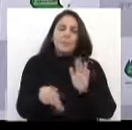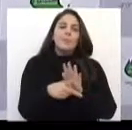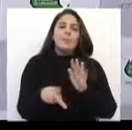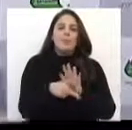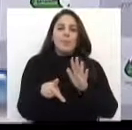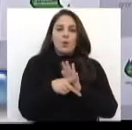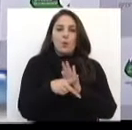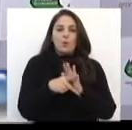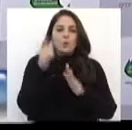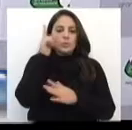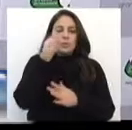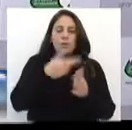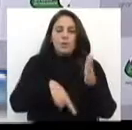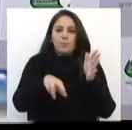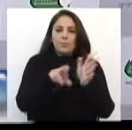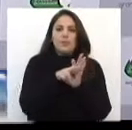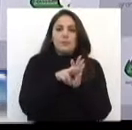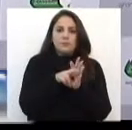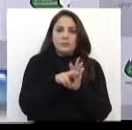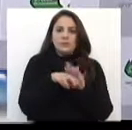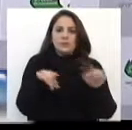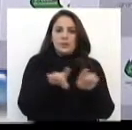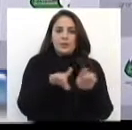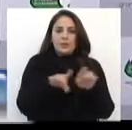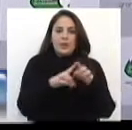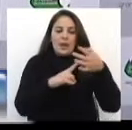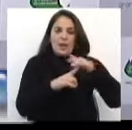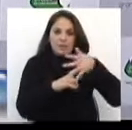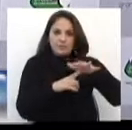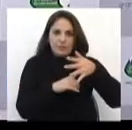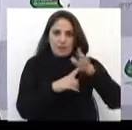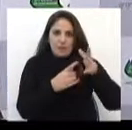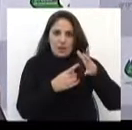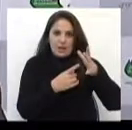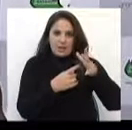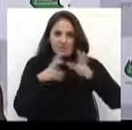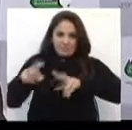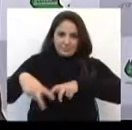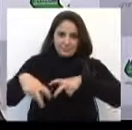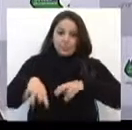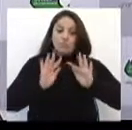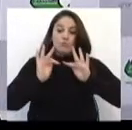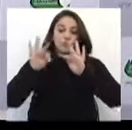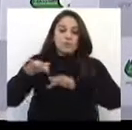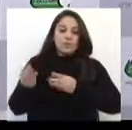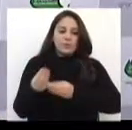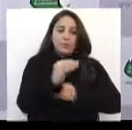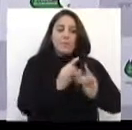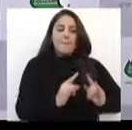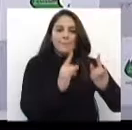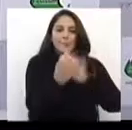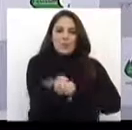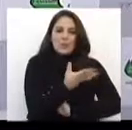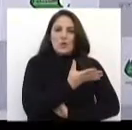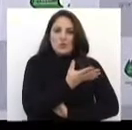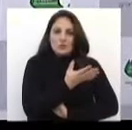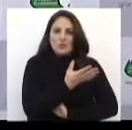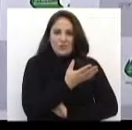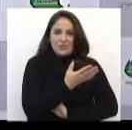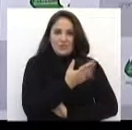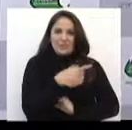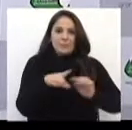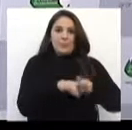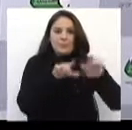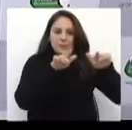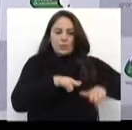recuperado, a feira do produtor sai desse prédio, vai para um prédio novo que foi construído, e esse